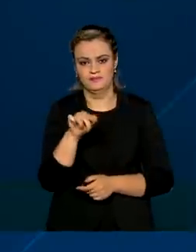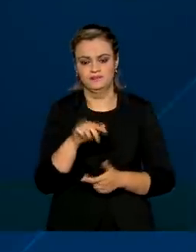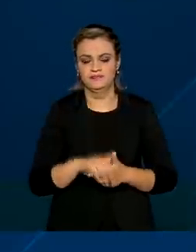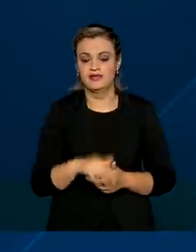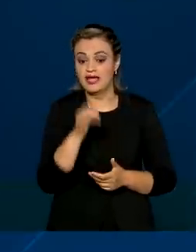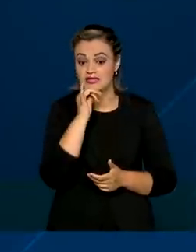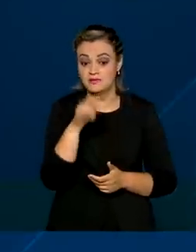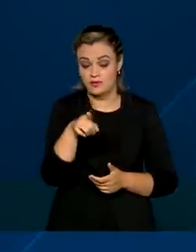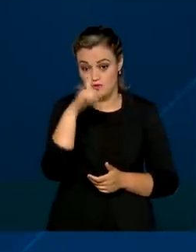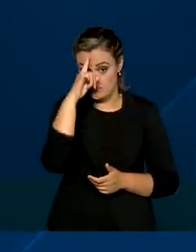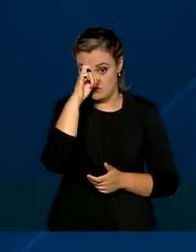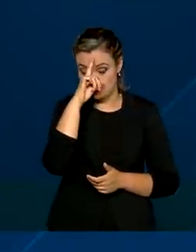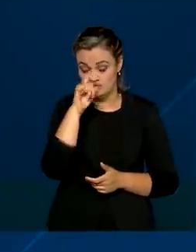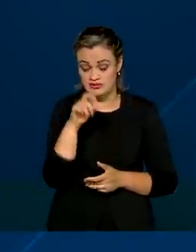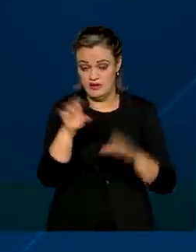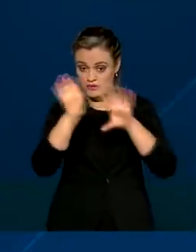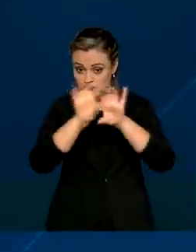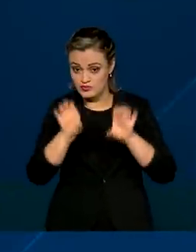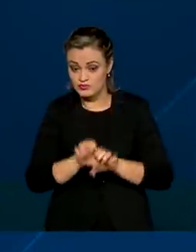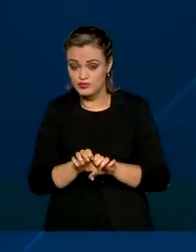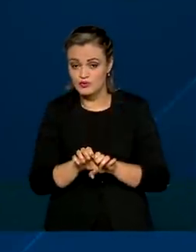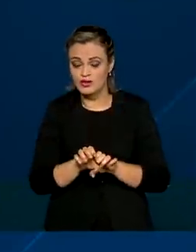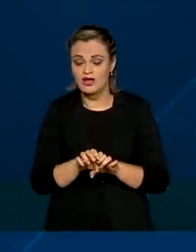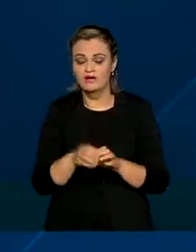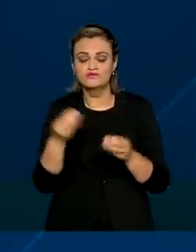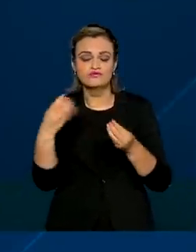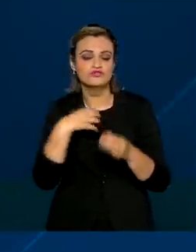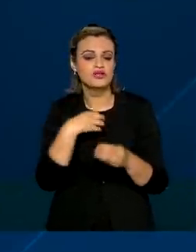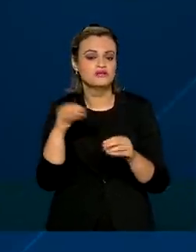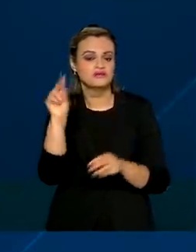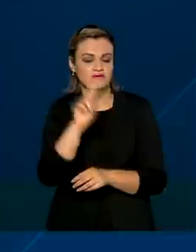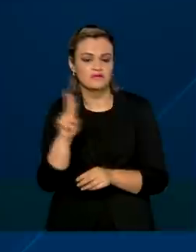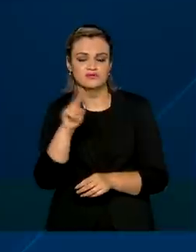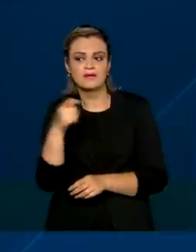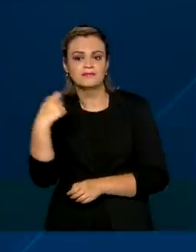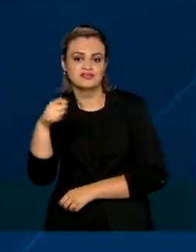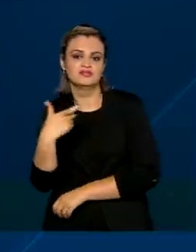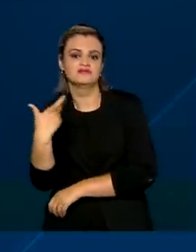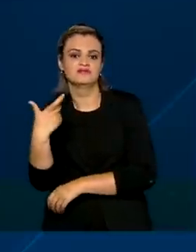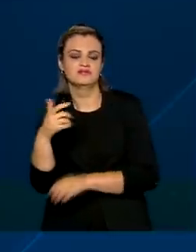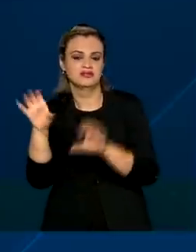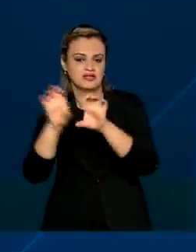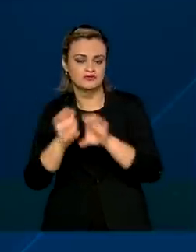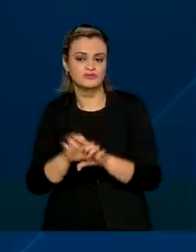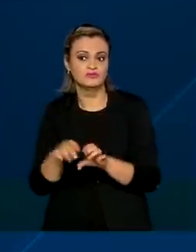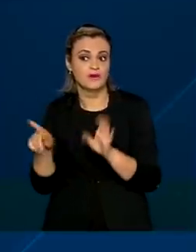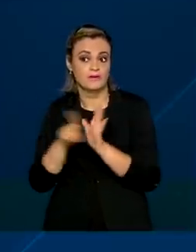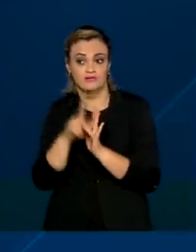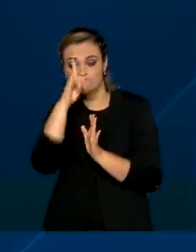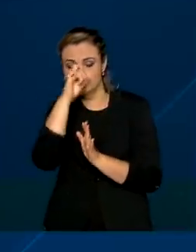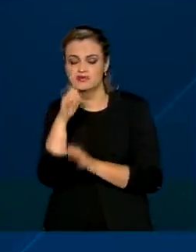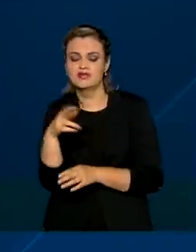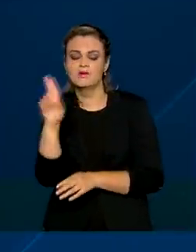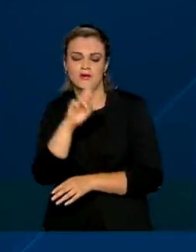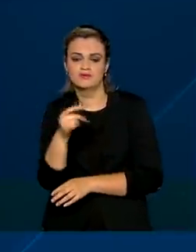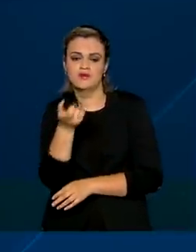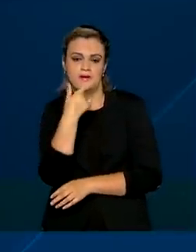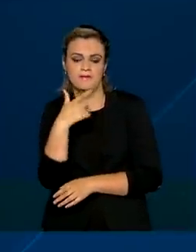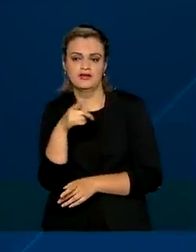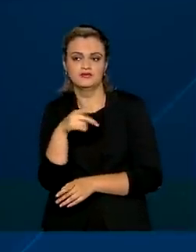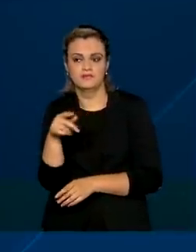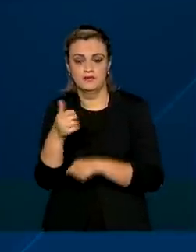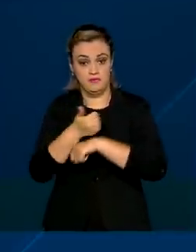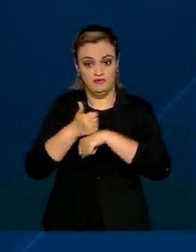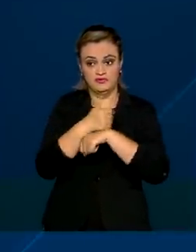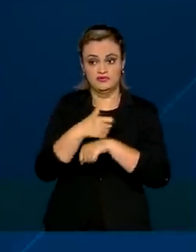ao hospital por conta da estrutura em que ele vai ser utilizado. Ele precisa de uma infusão, precisa de um ambiente em que tenha um profissional de